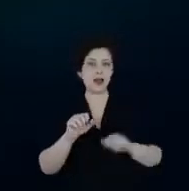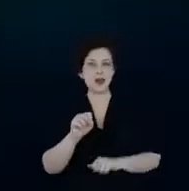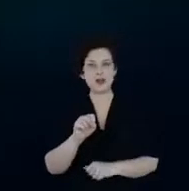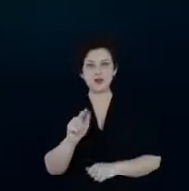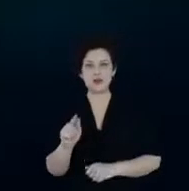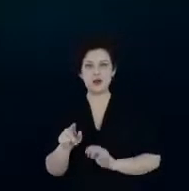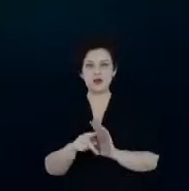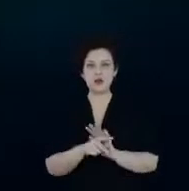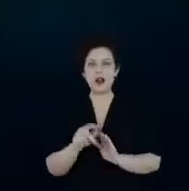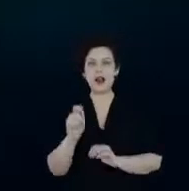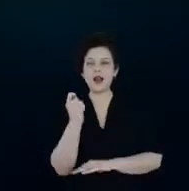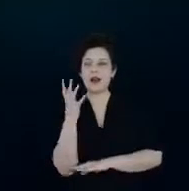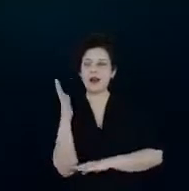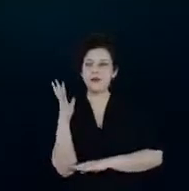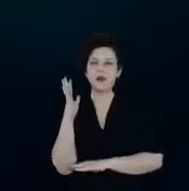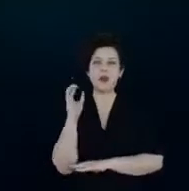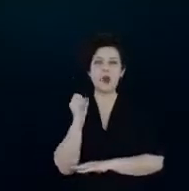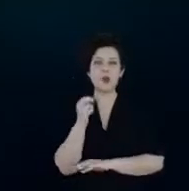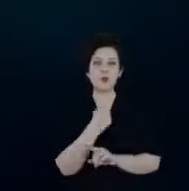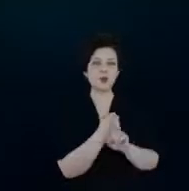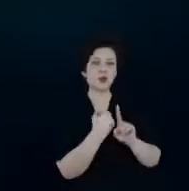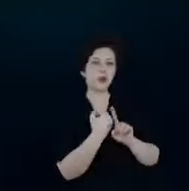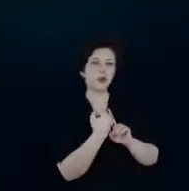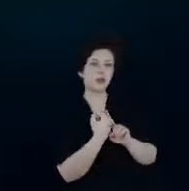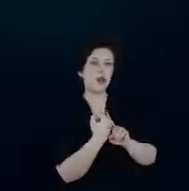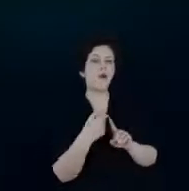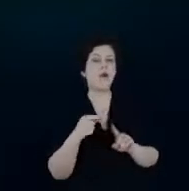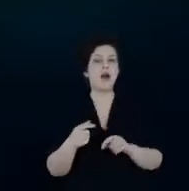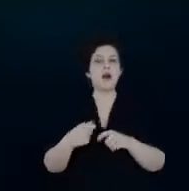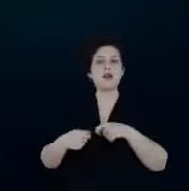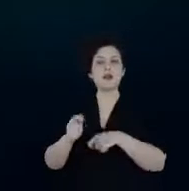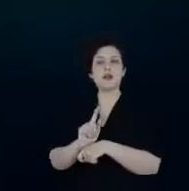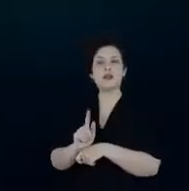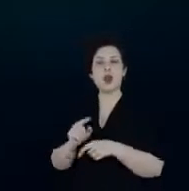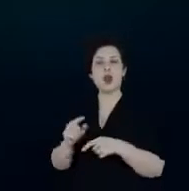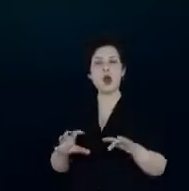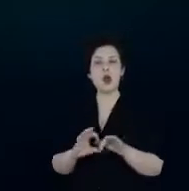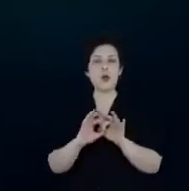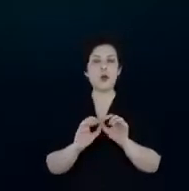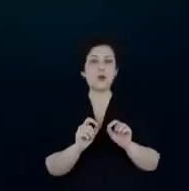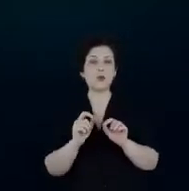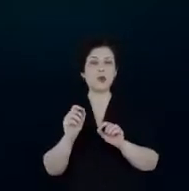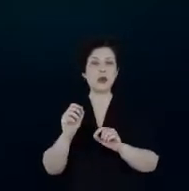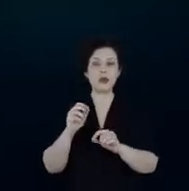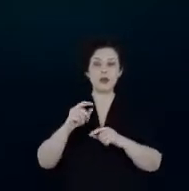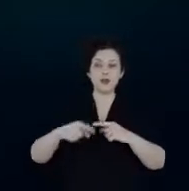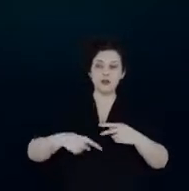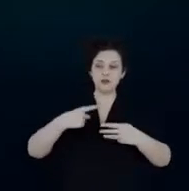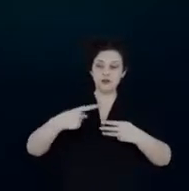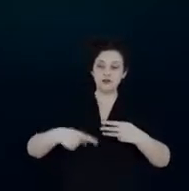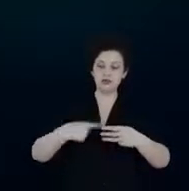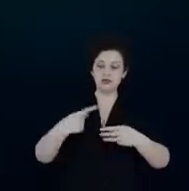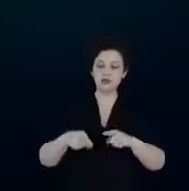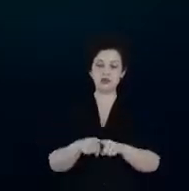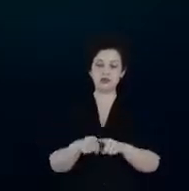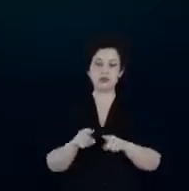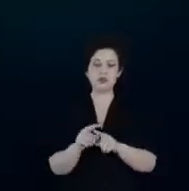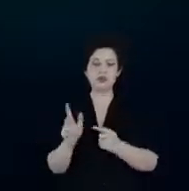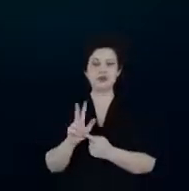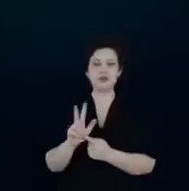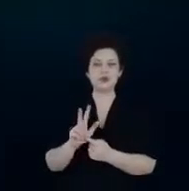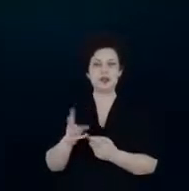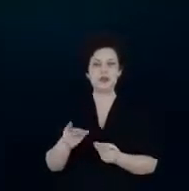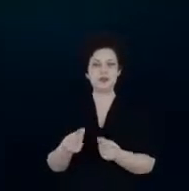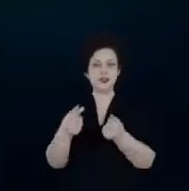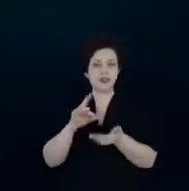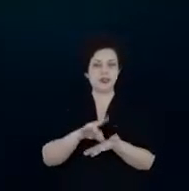ambiental ou environmental ele está muito ligado a renováveis e eficiência energética então a gente